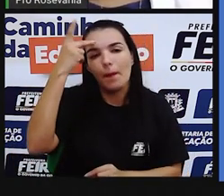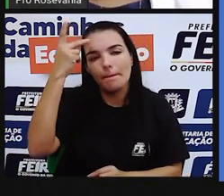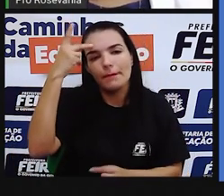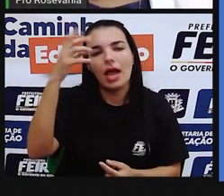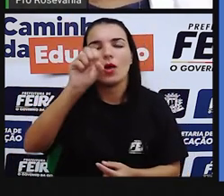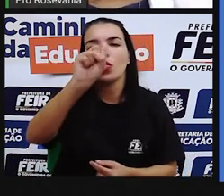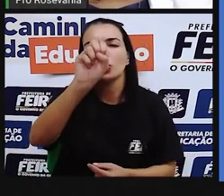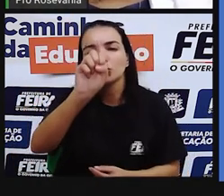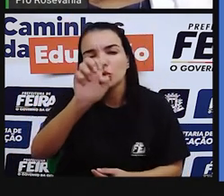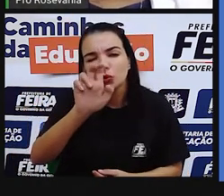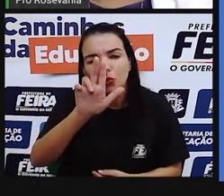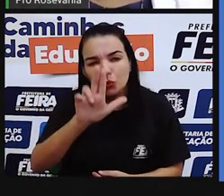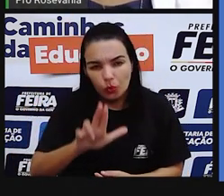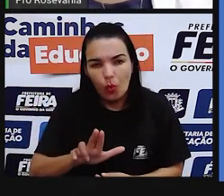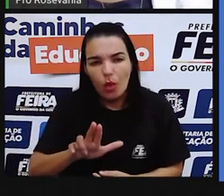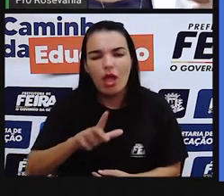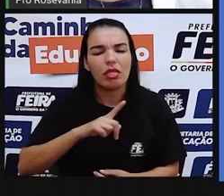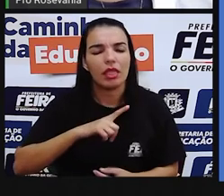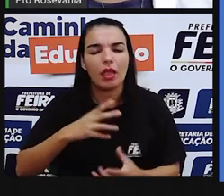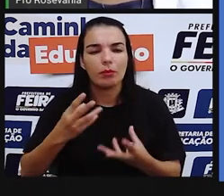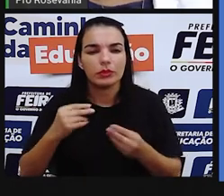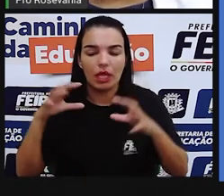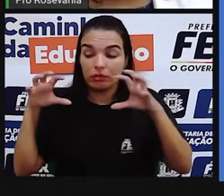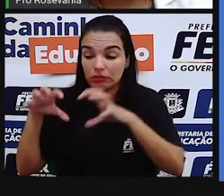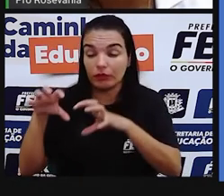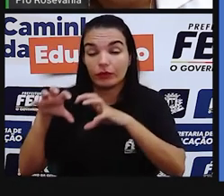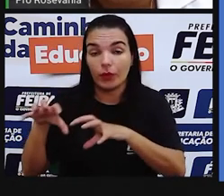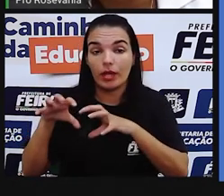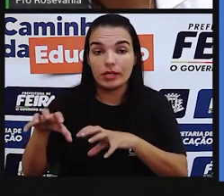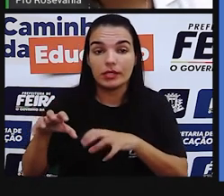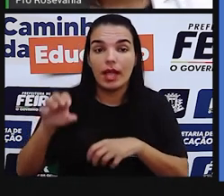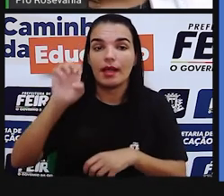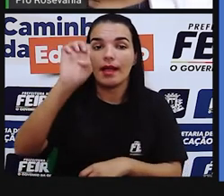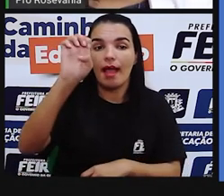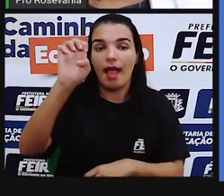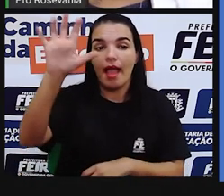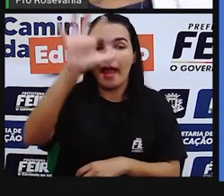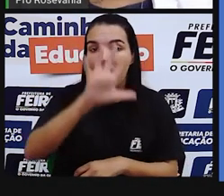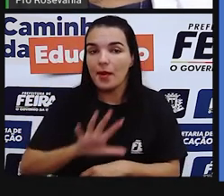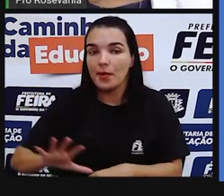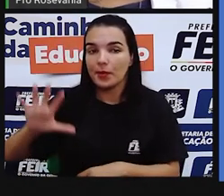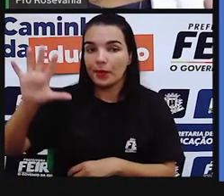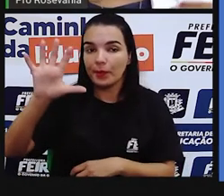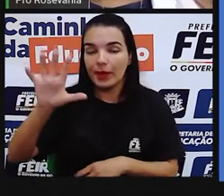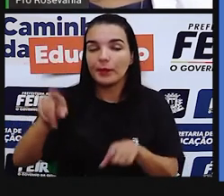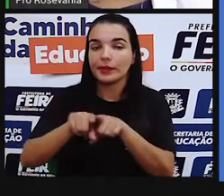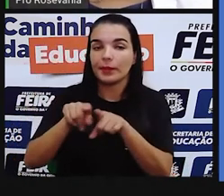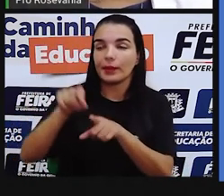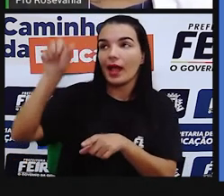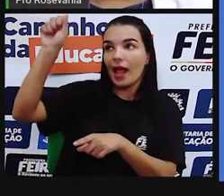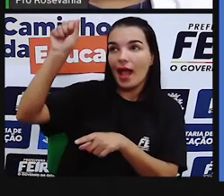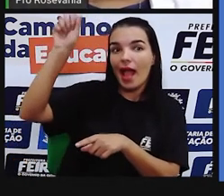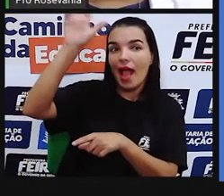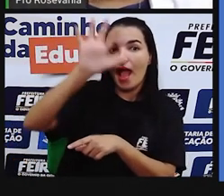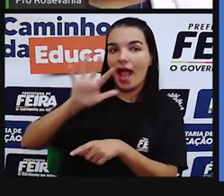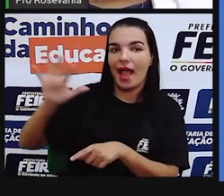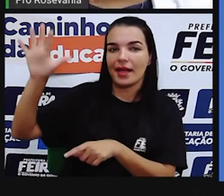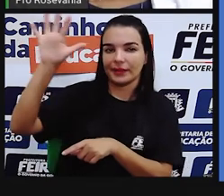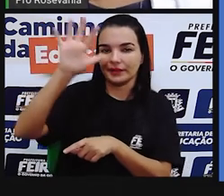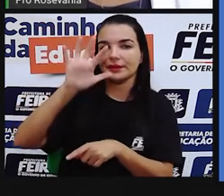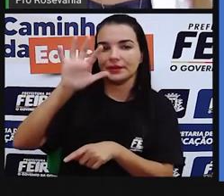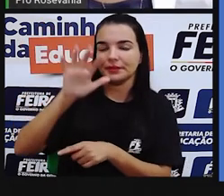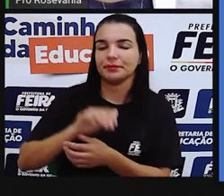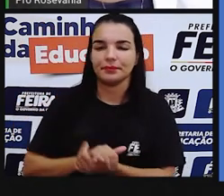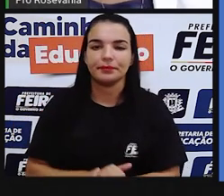holandeses e italianas então vão presominar muito esses povos migrantes não estão indo para outros partos do nosso